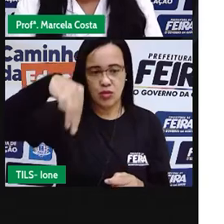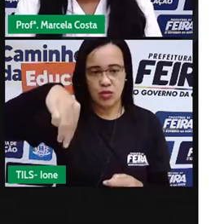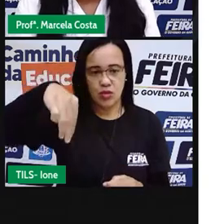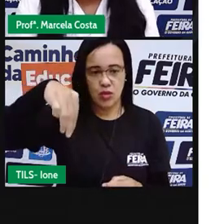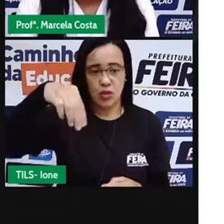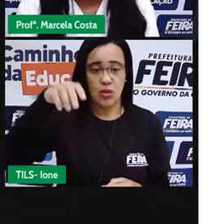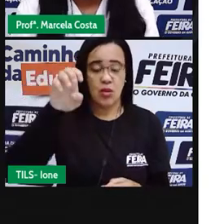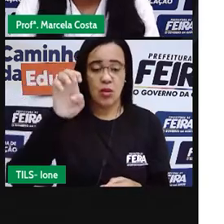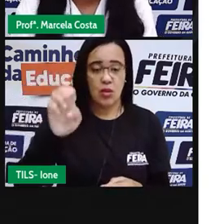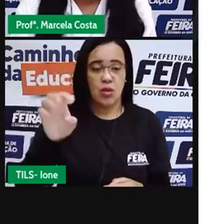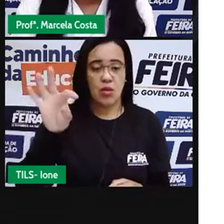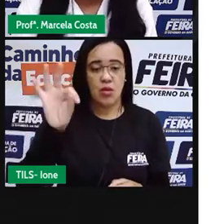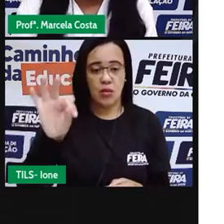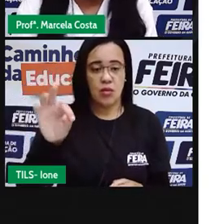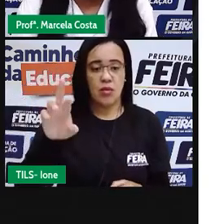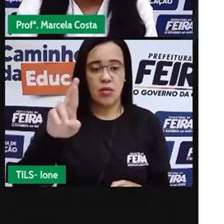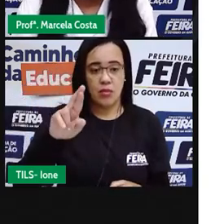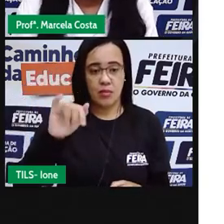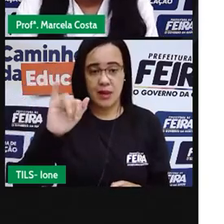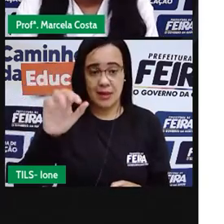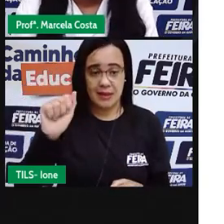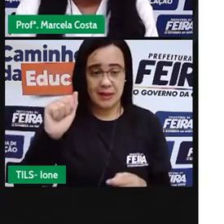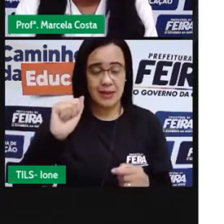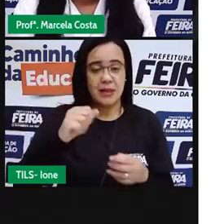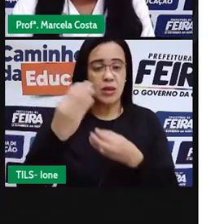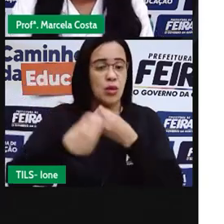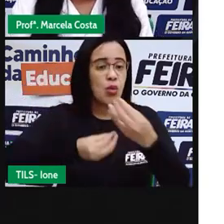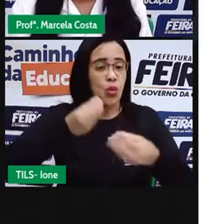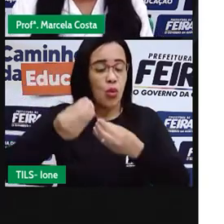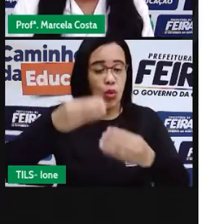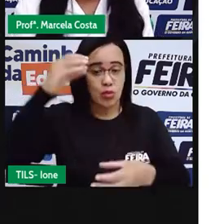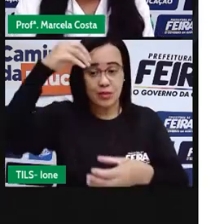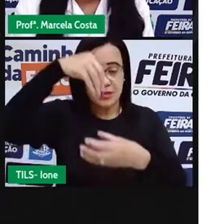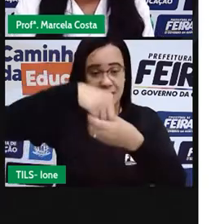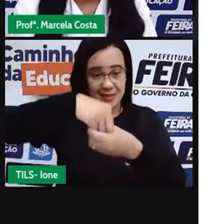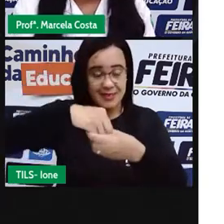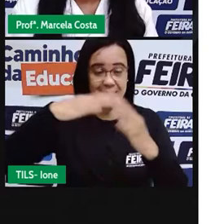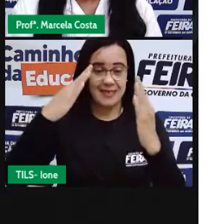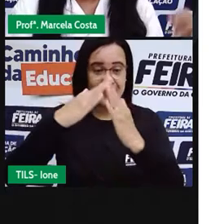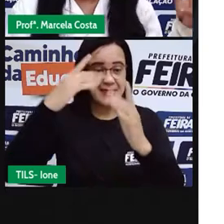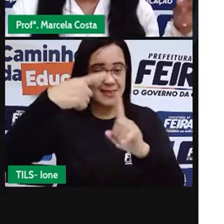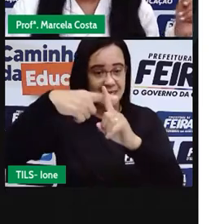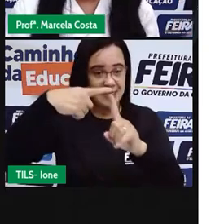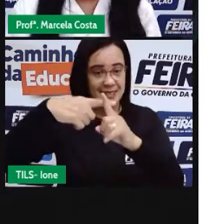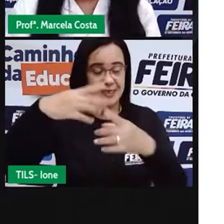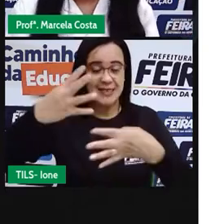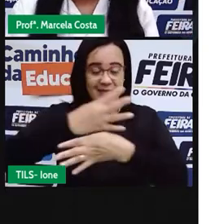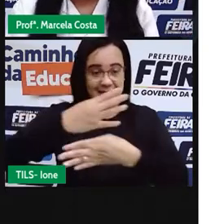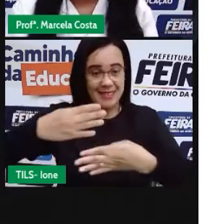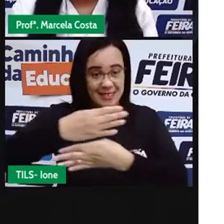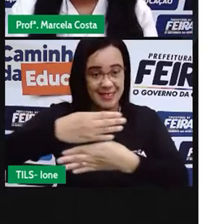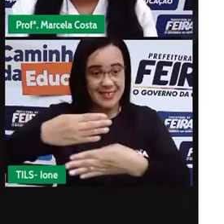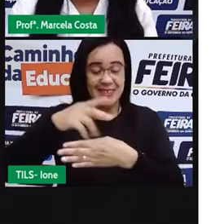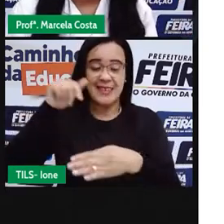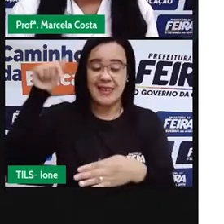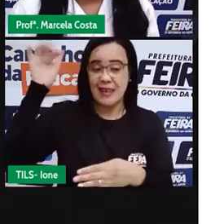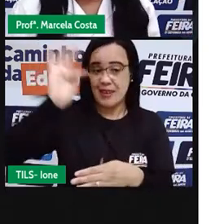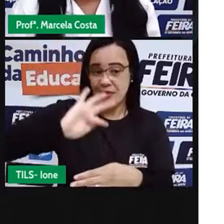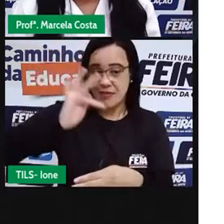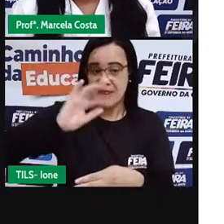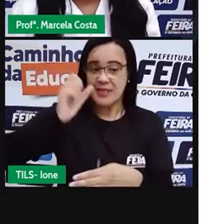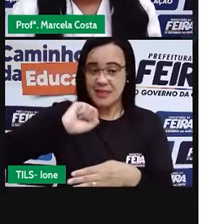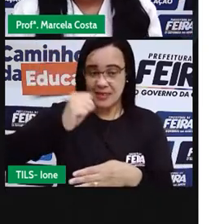nas estruturas das igrejas, das igrejas aqui de Feira de Santana. Lá na aula de Ciências Humanas,